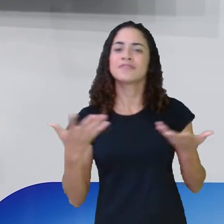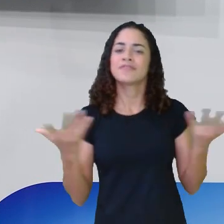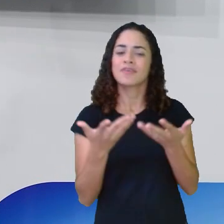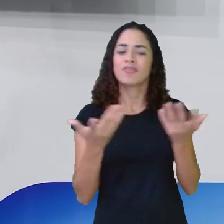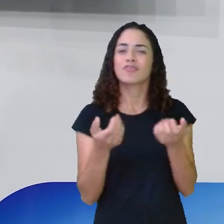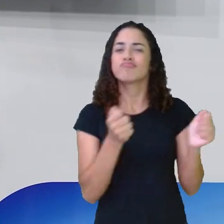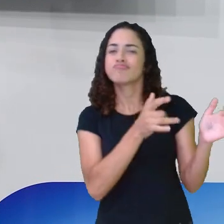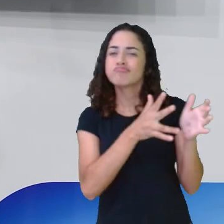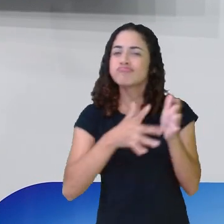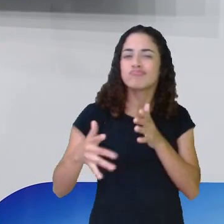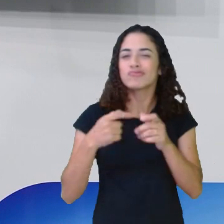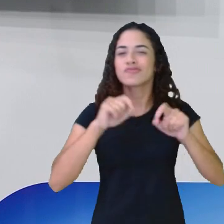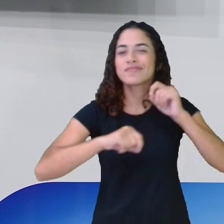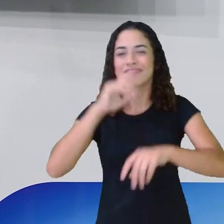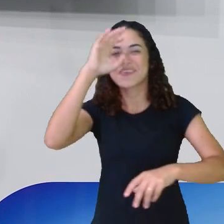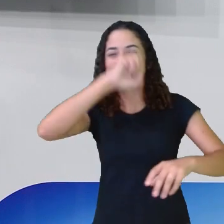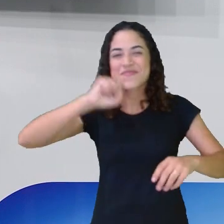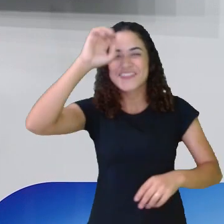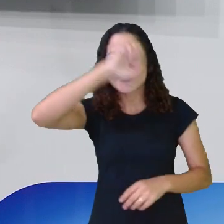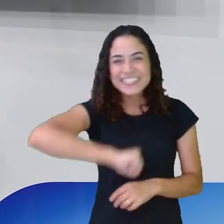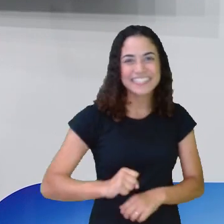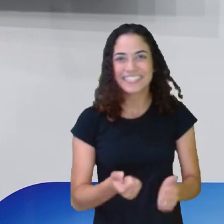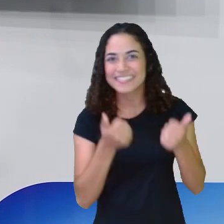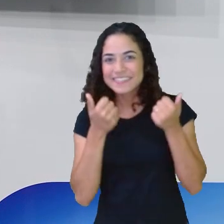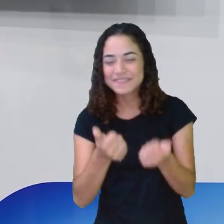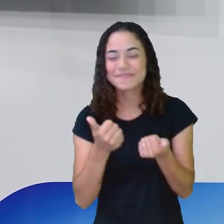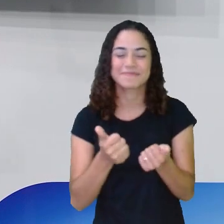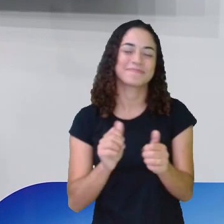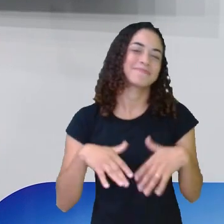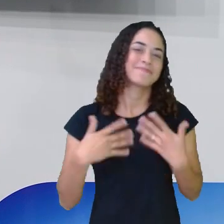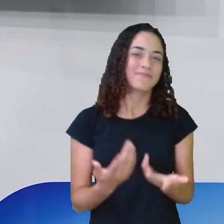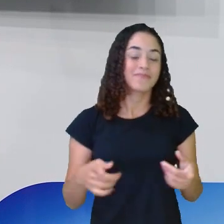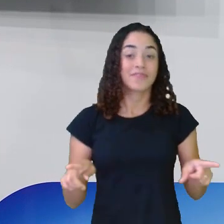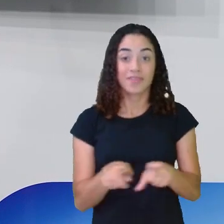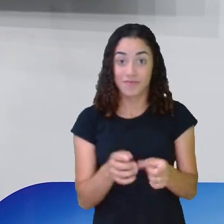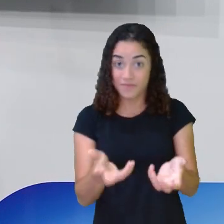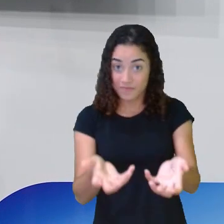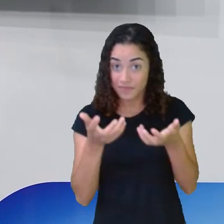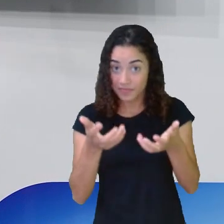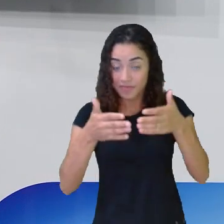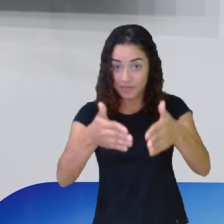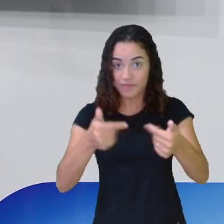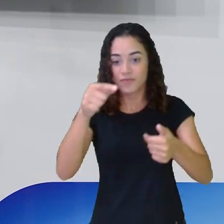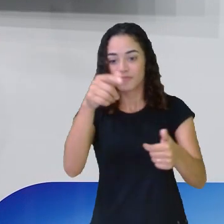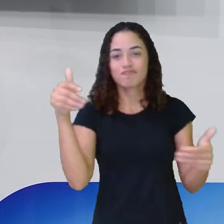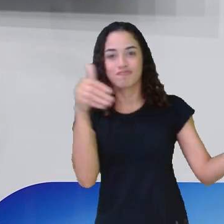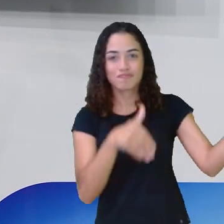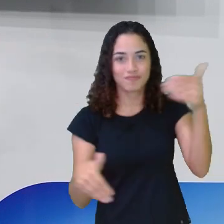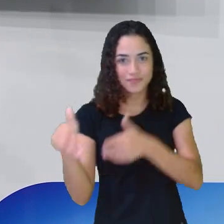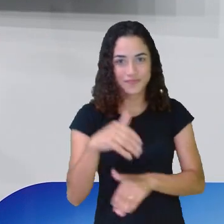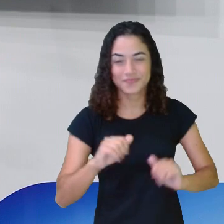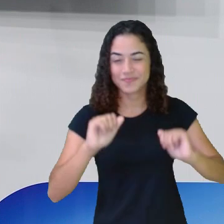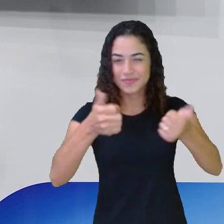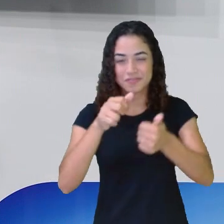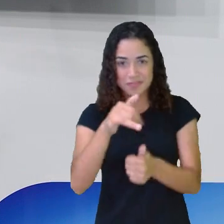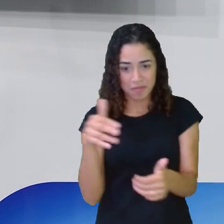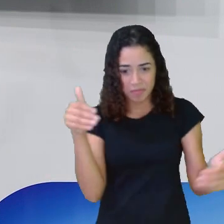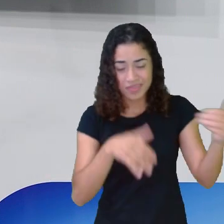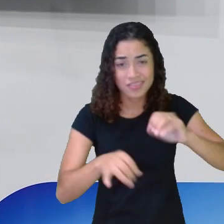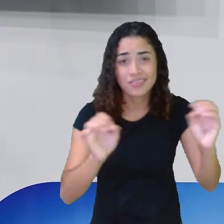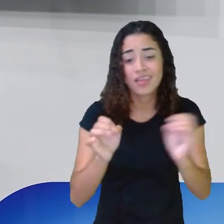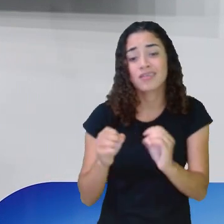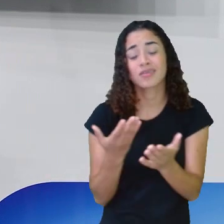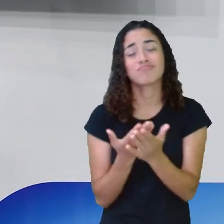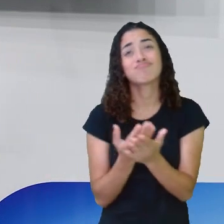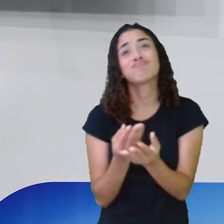minutinhos aprendendo bastante para isso, peço já a participação de vocês, porque sem vocês a aula